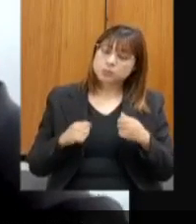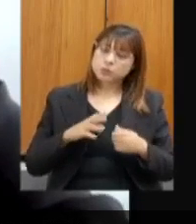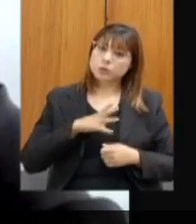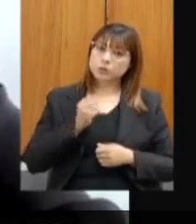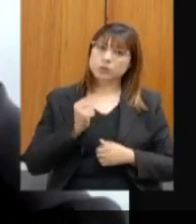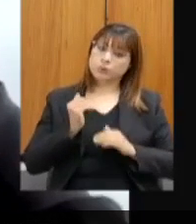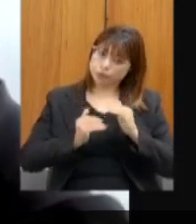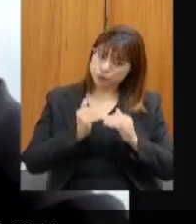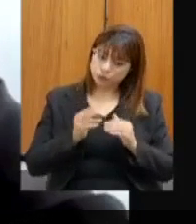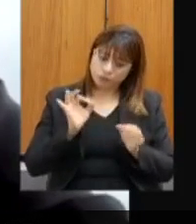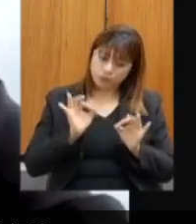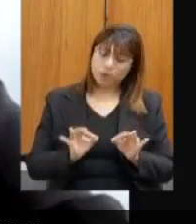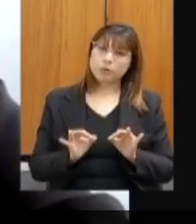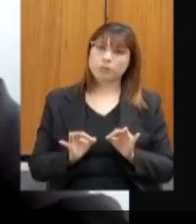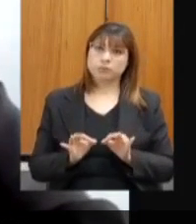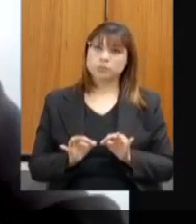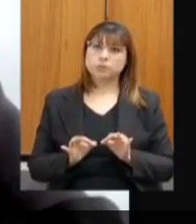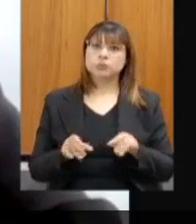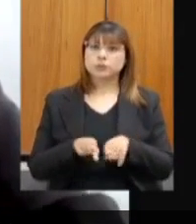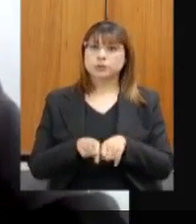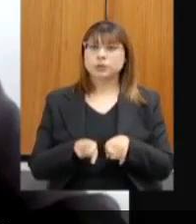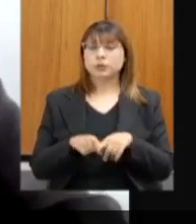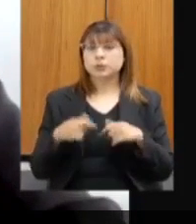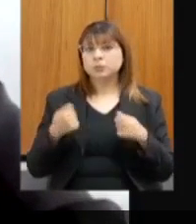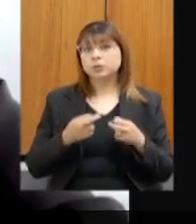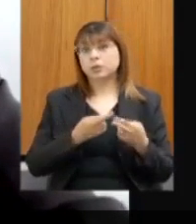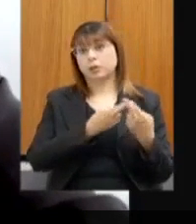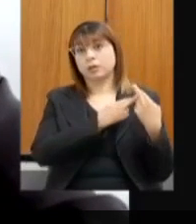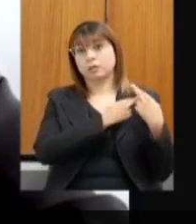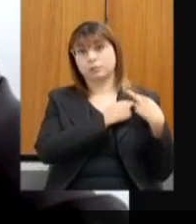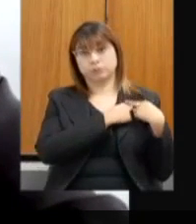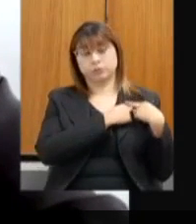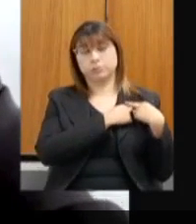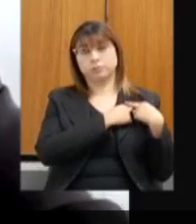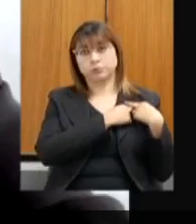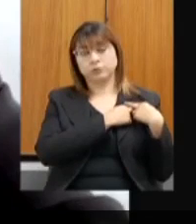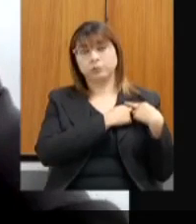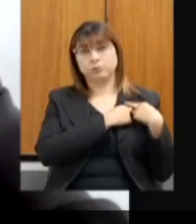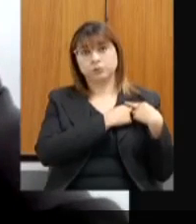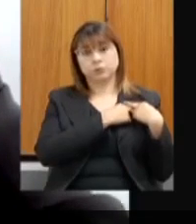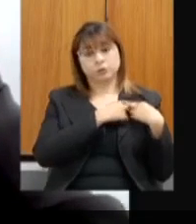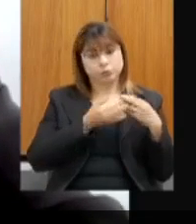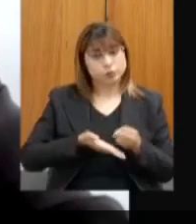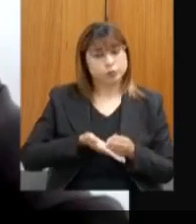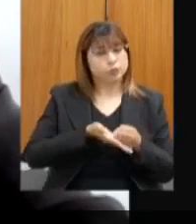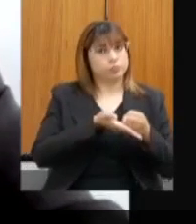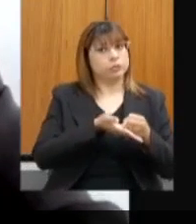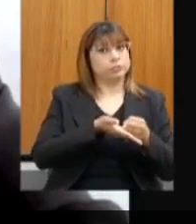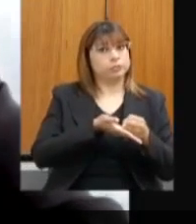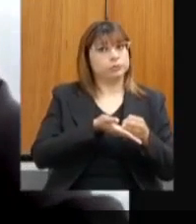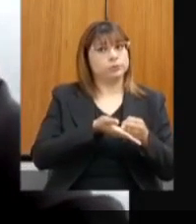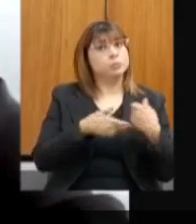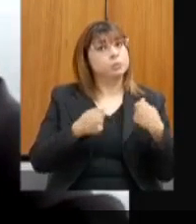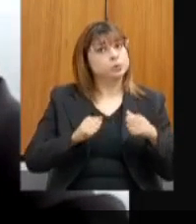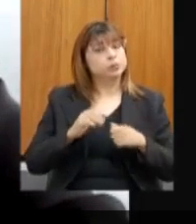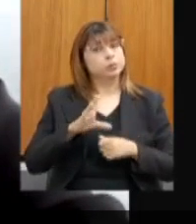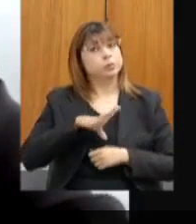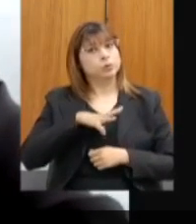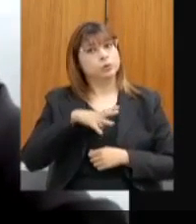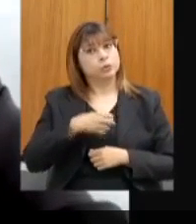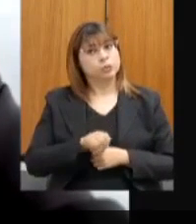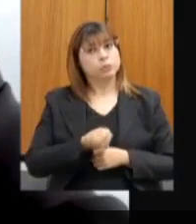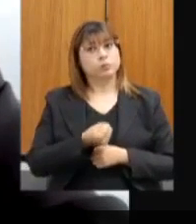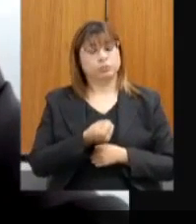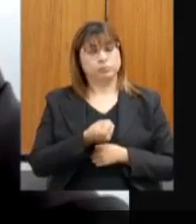de ter desenvolvimento e tem que ter a responsabilidade de ser sustentável, tem que ter coragem, a